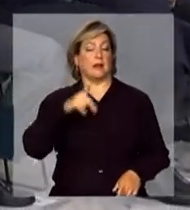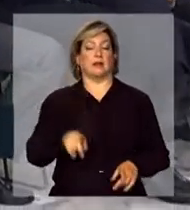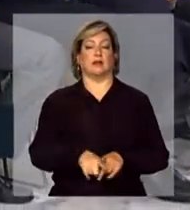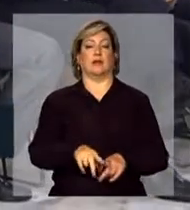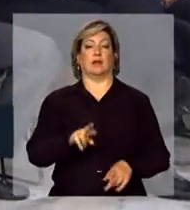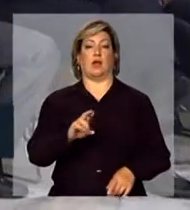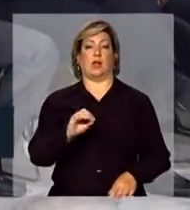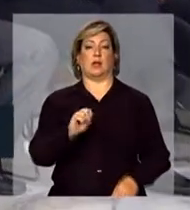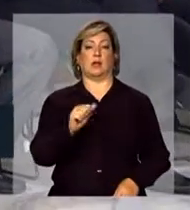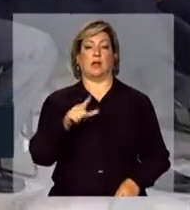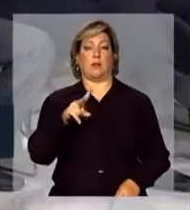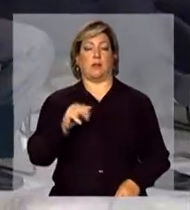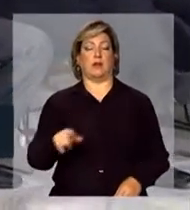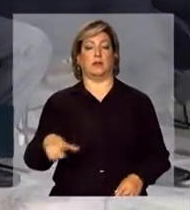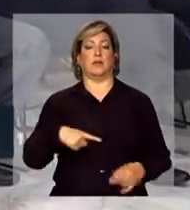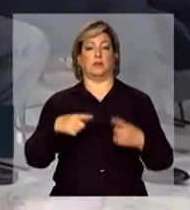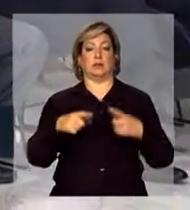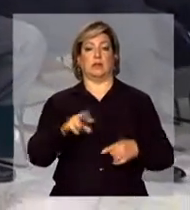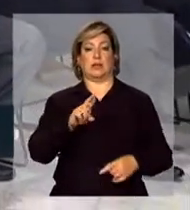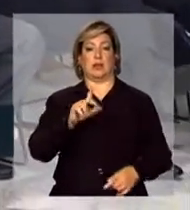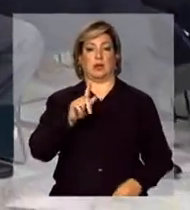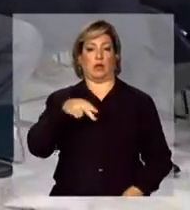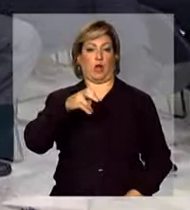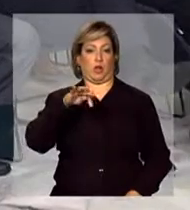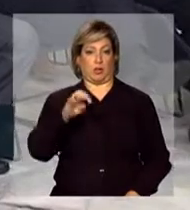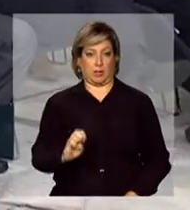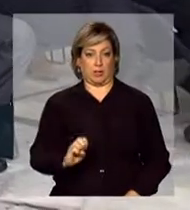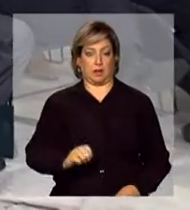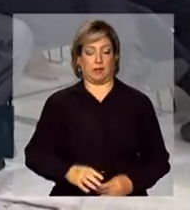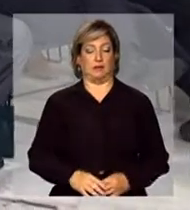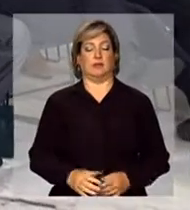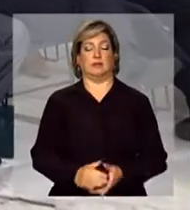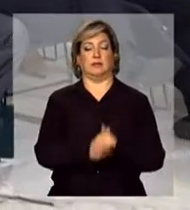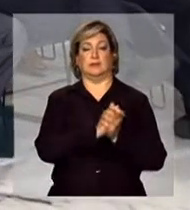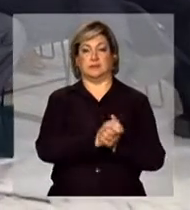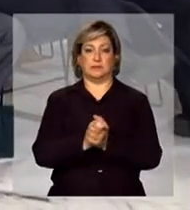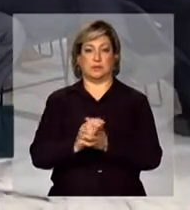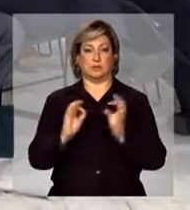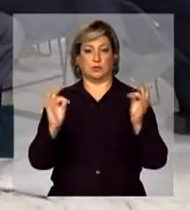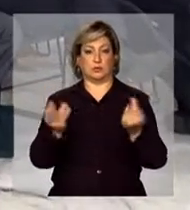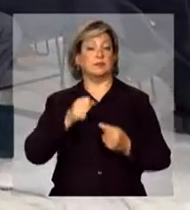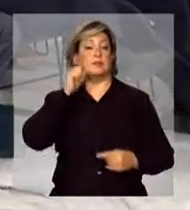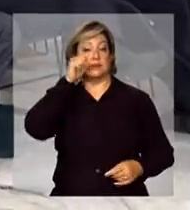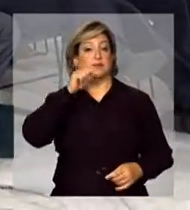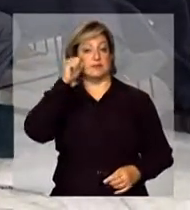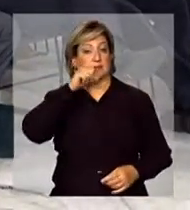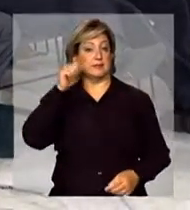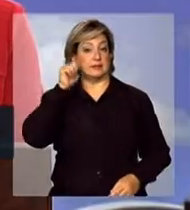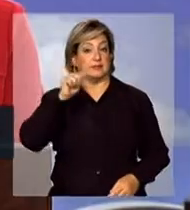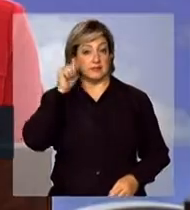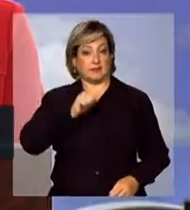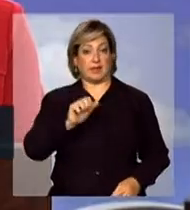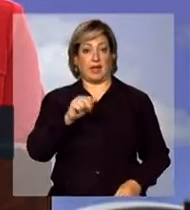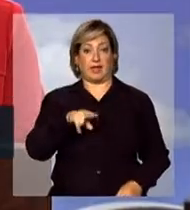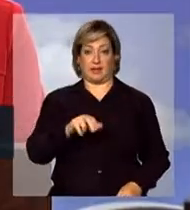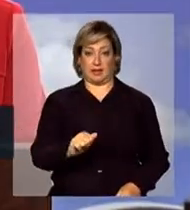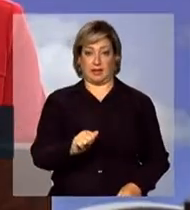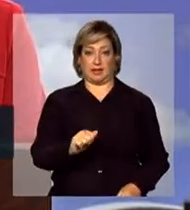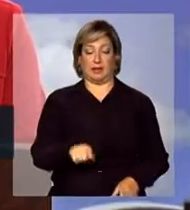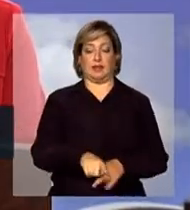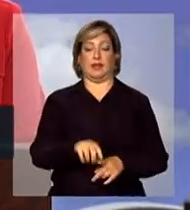Ciarline, do Rio Grande do Norte. Cumprimentar as senhoras senadoras, Ana Rita,